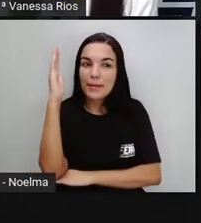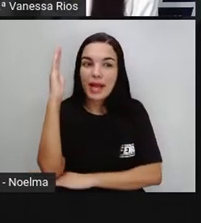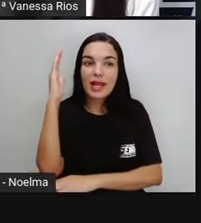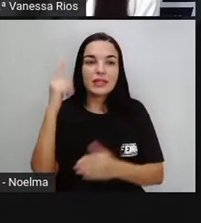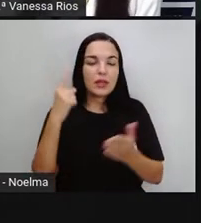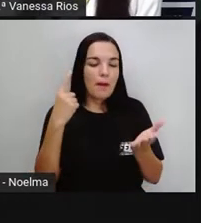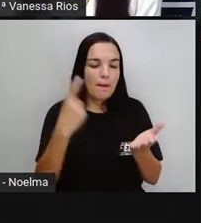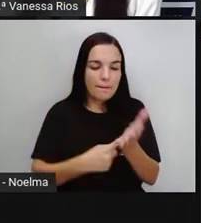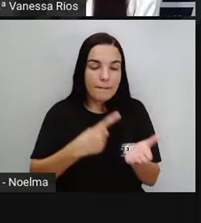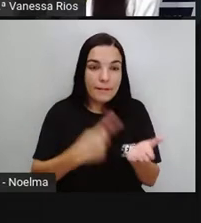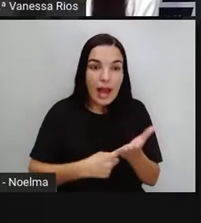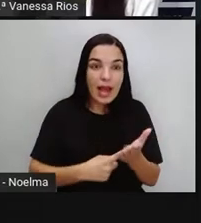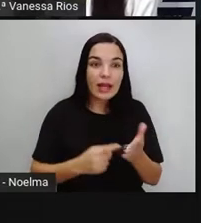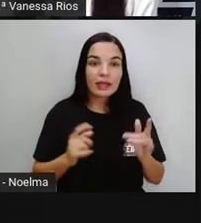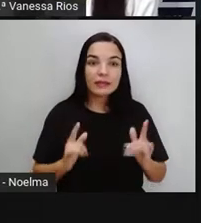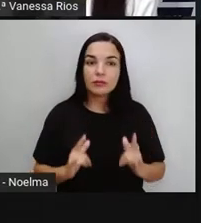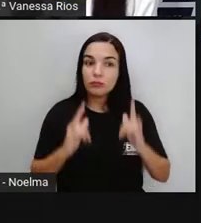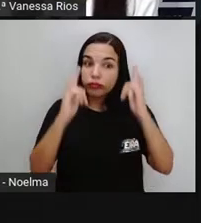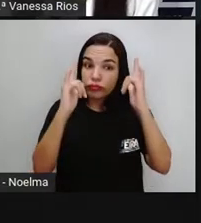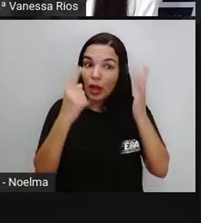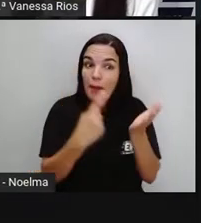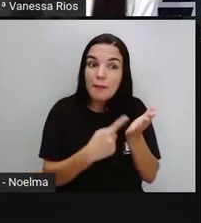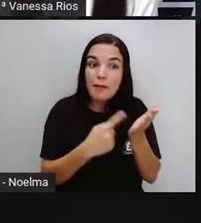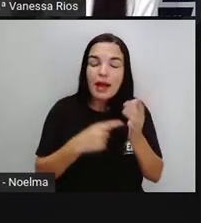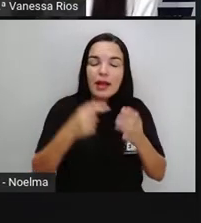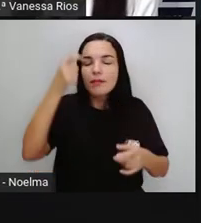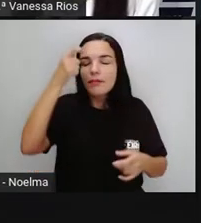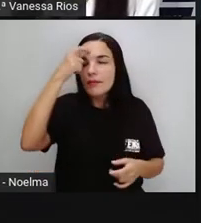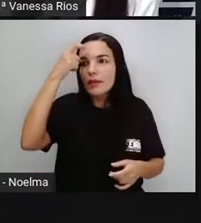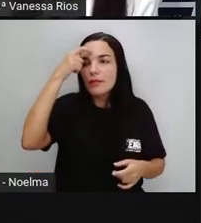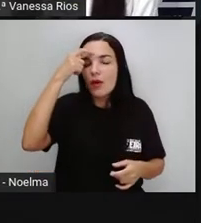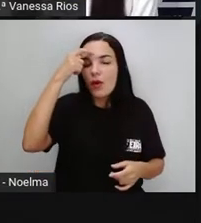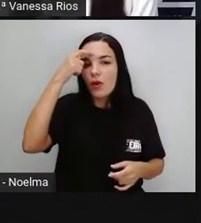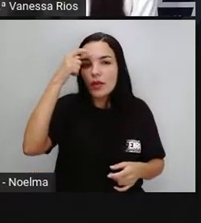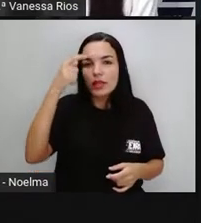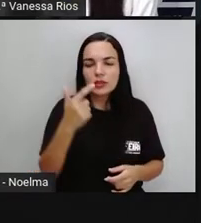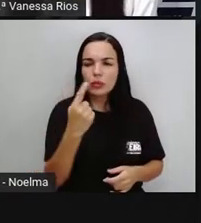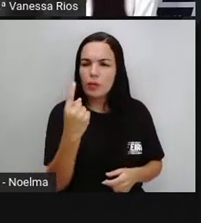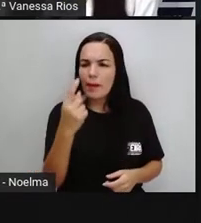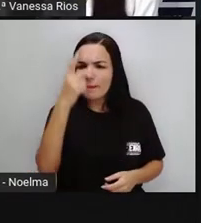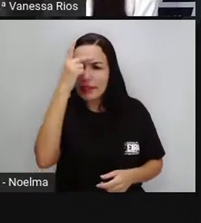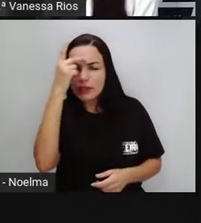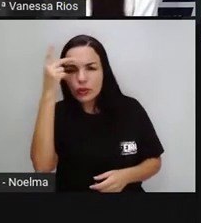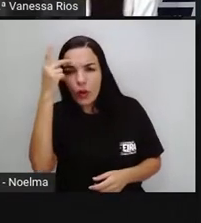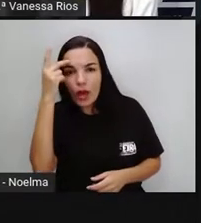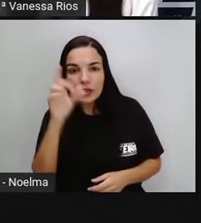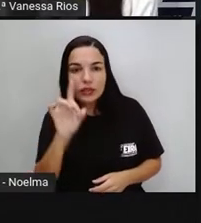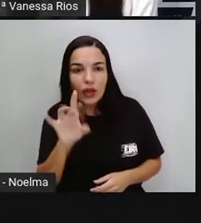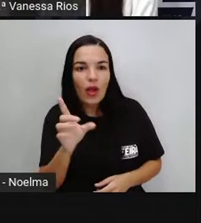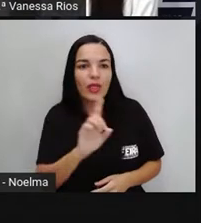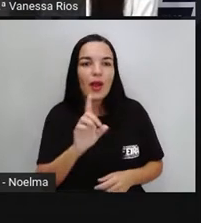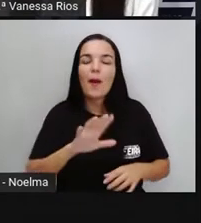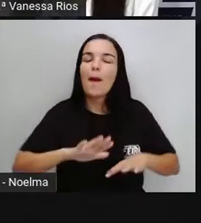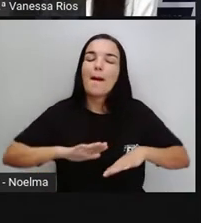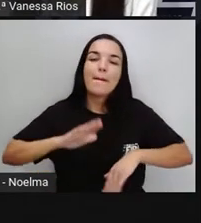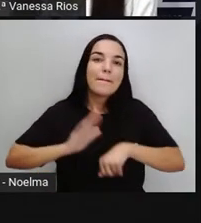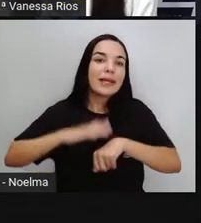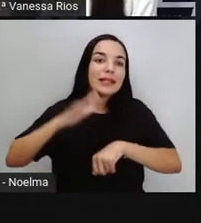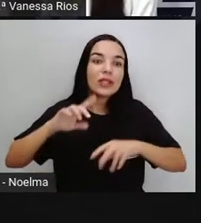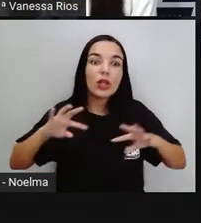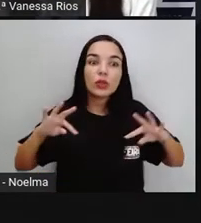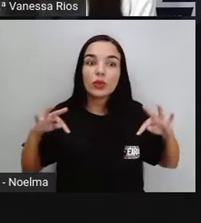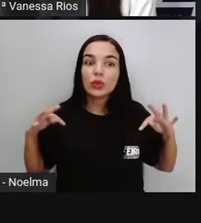a memória de uma determinada pessoa, mas as memórias, as histórias, os fatos, as vivências